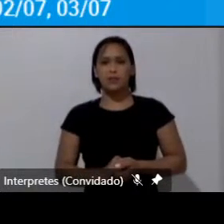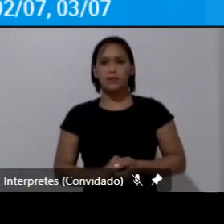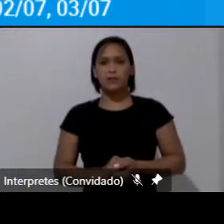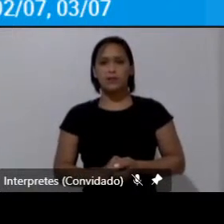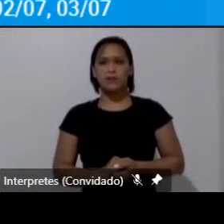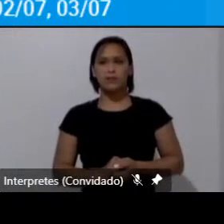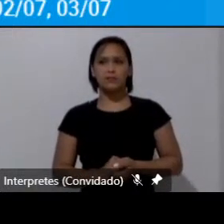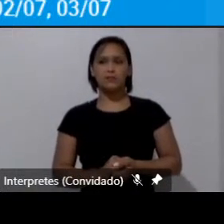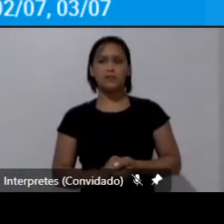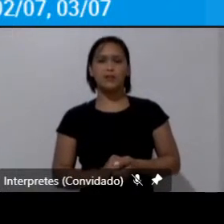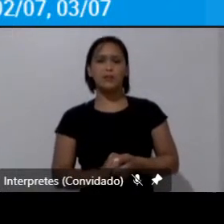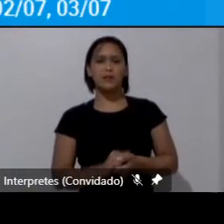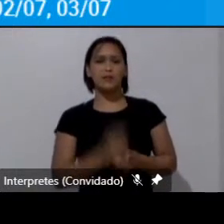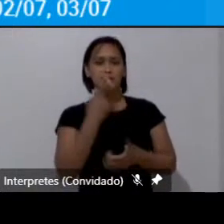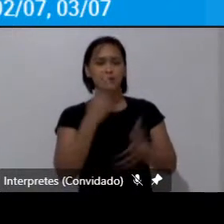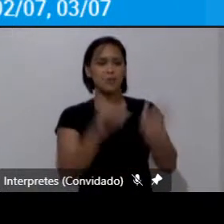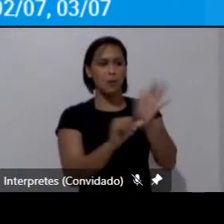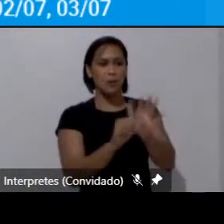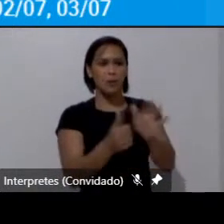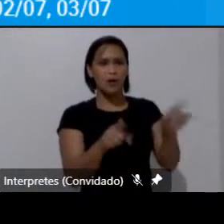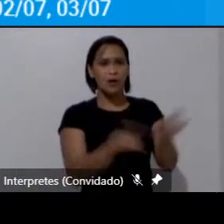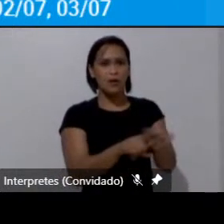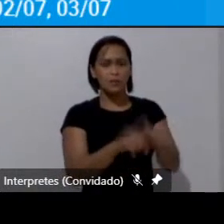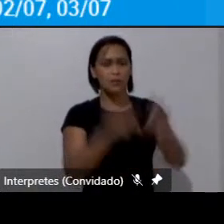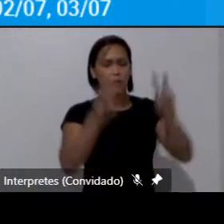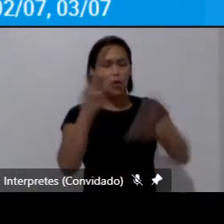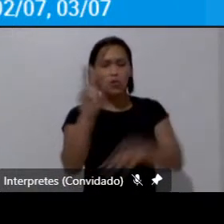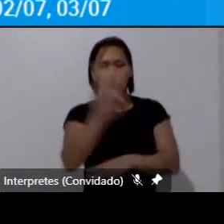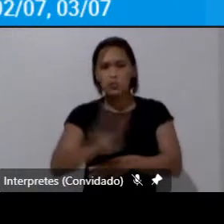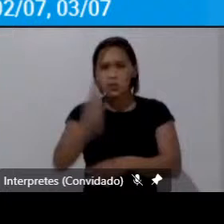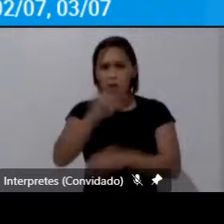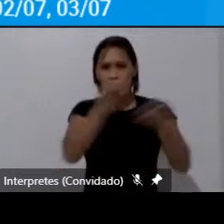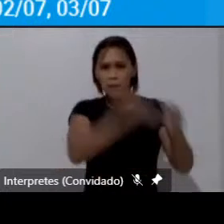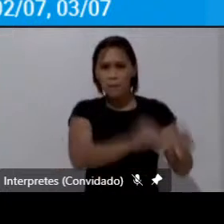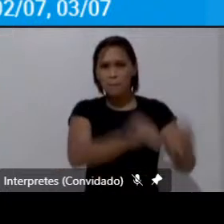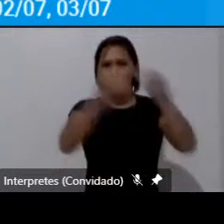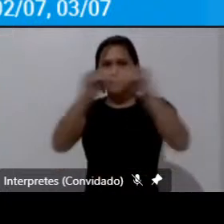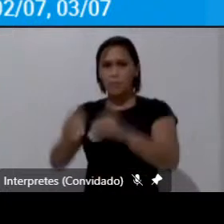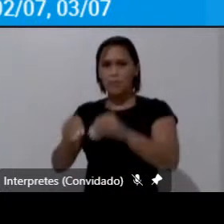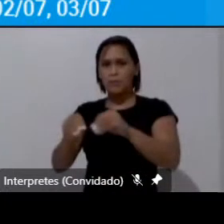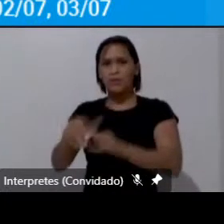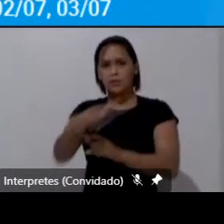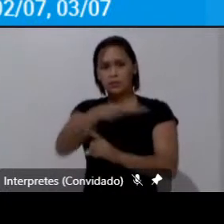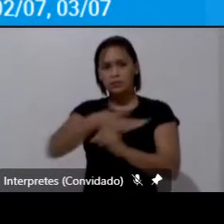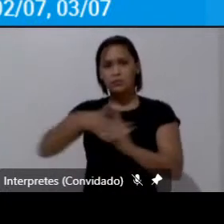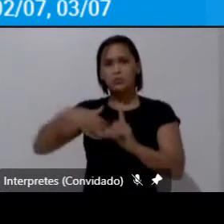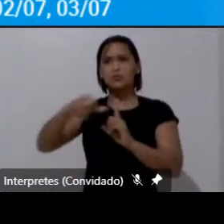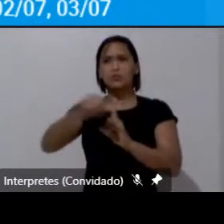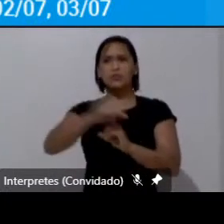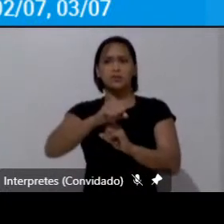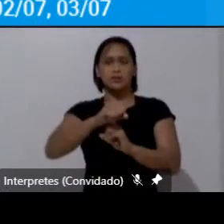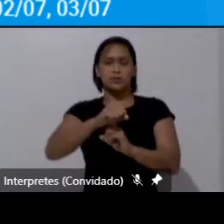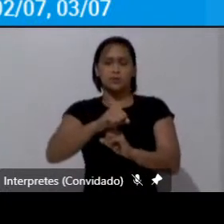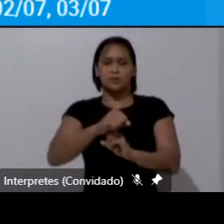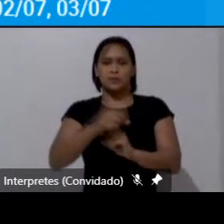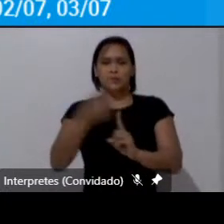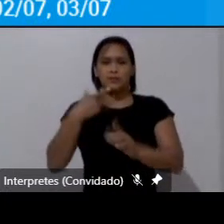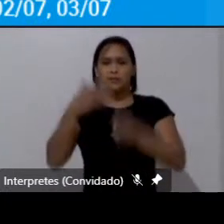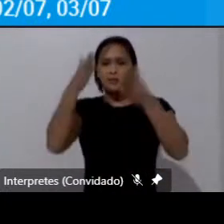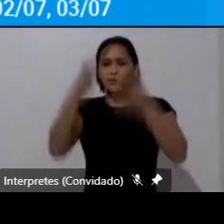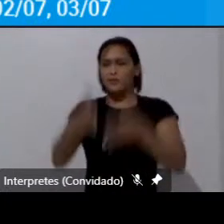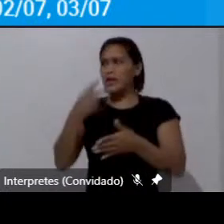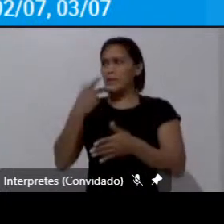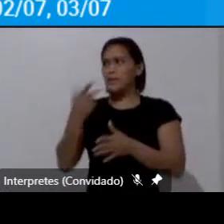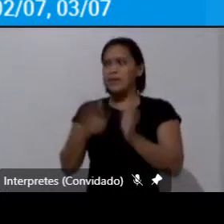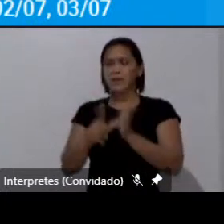outro termo também muito utilizado é da mobilidade social no sentido que lá do começo dos anos